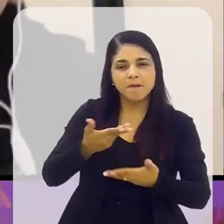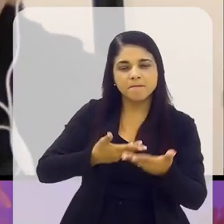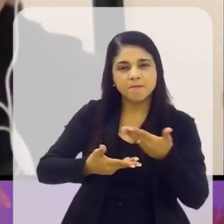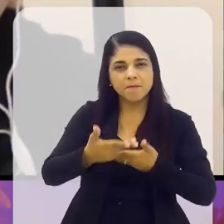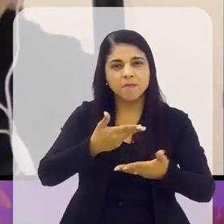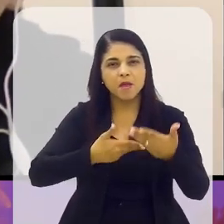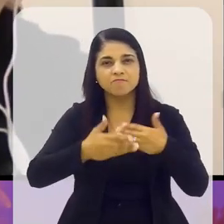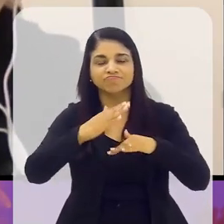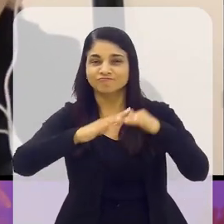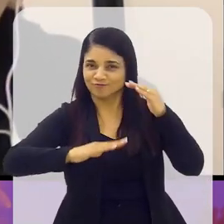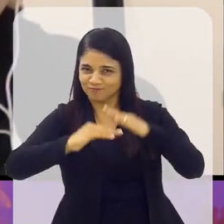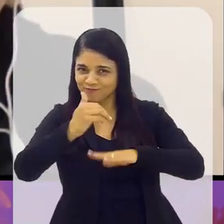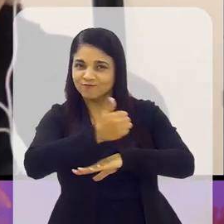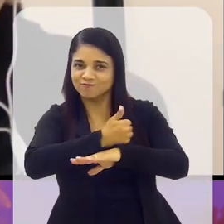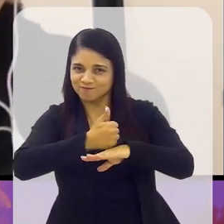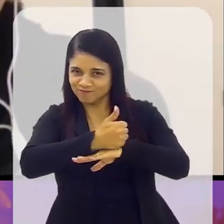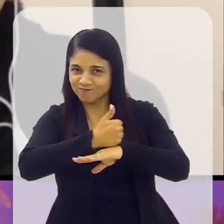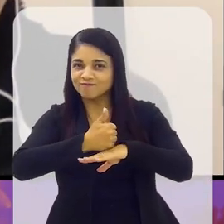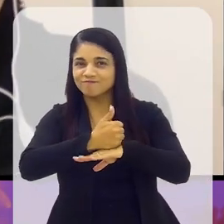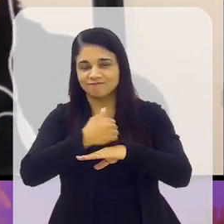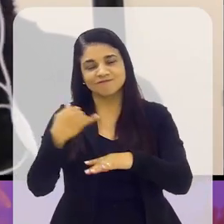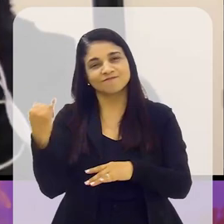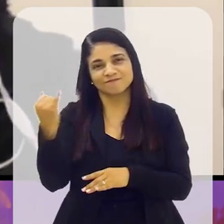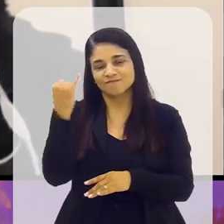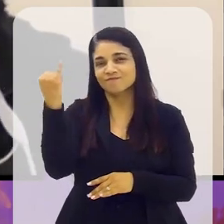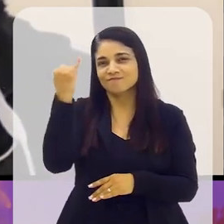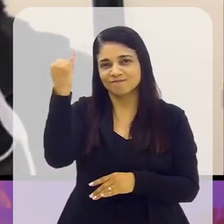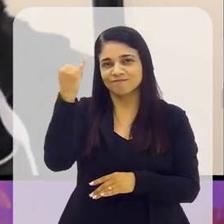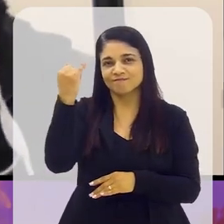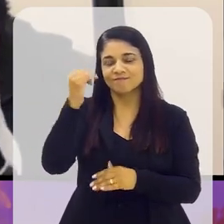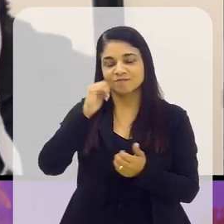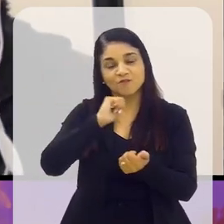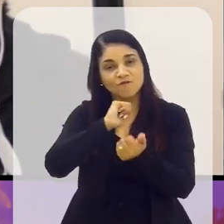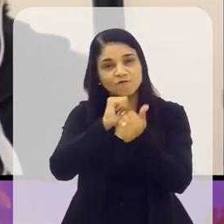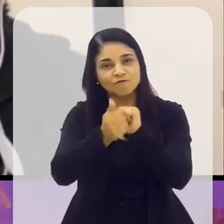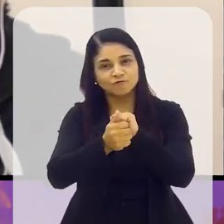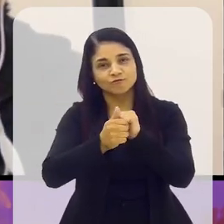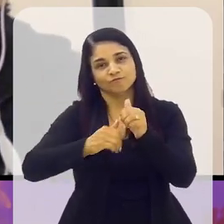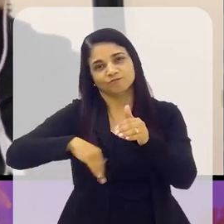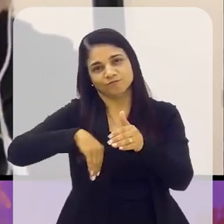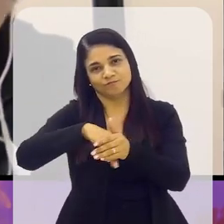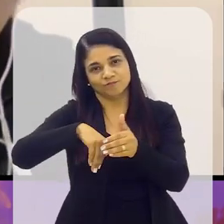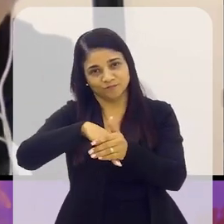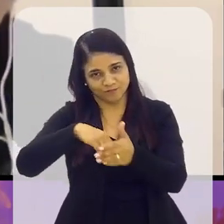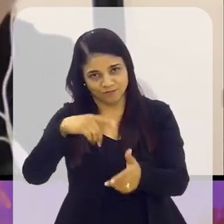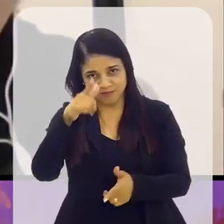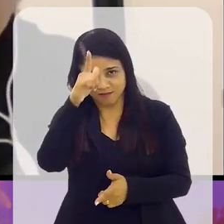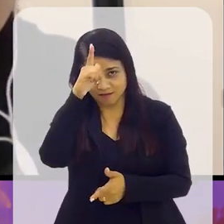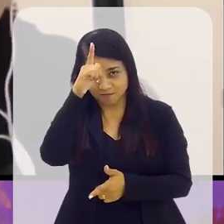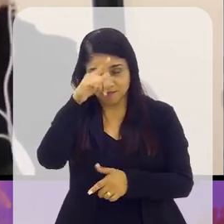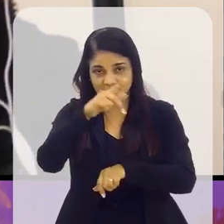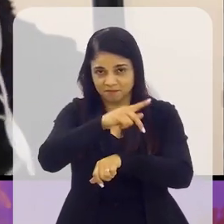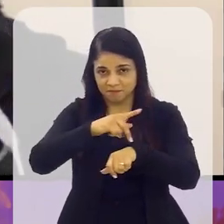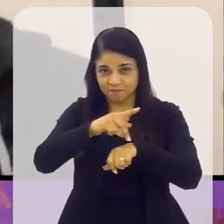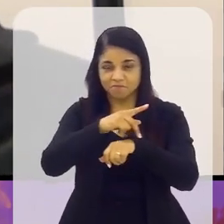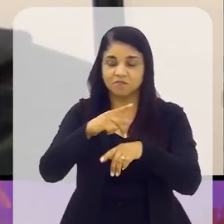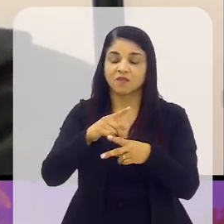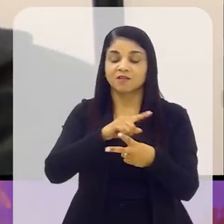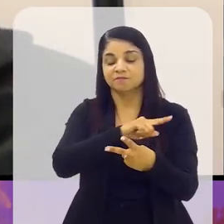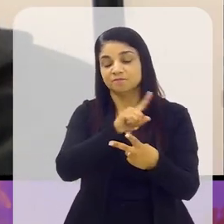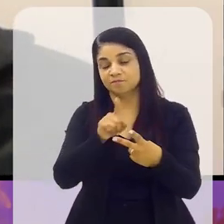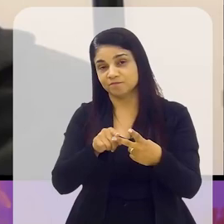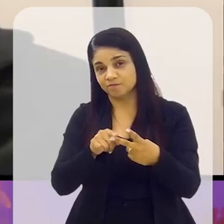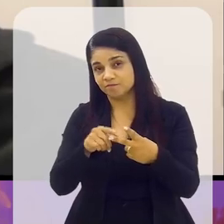esses personagens tão importantes para o futebol alemão. Outro ponto que eu destacaria, que eu acho que é